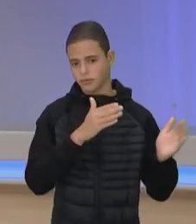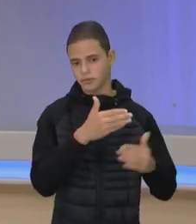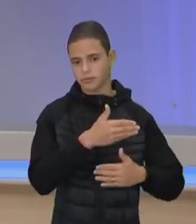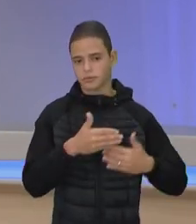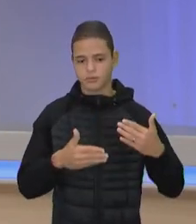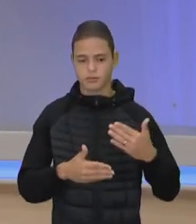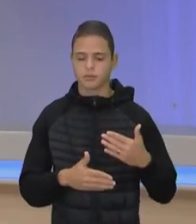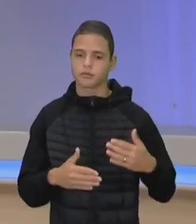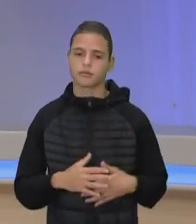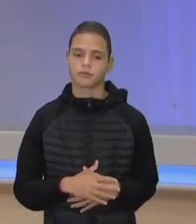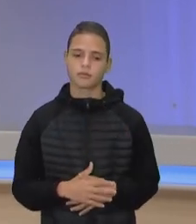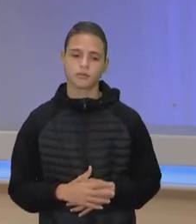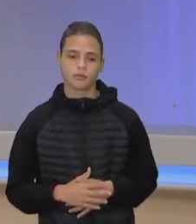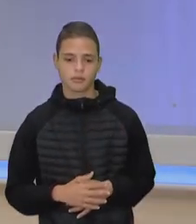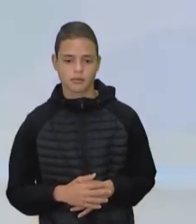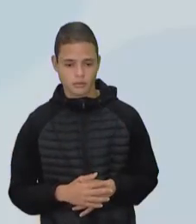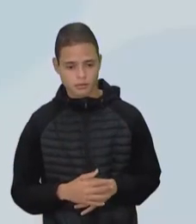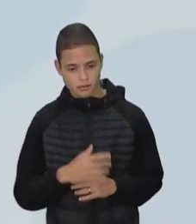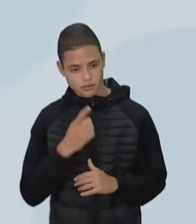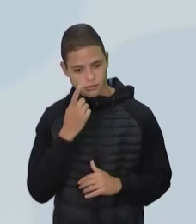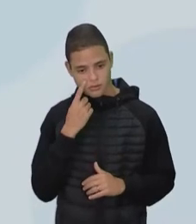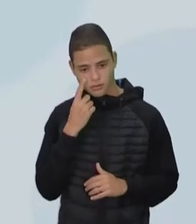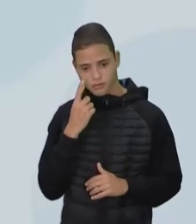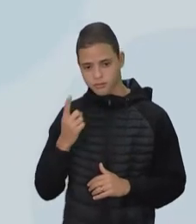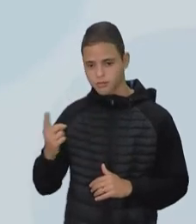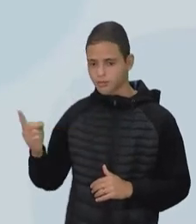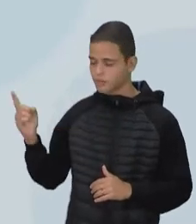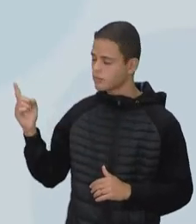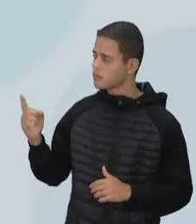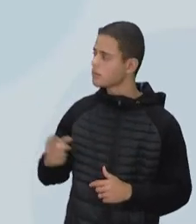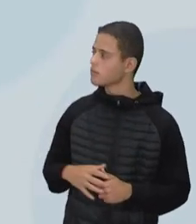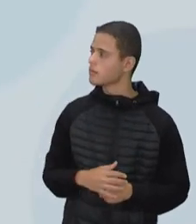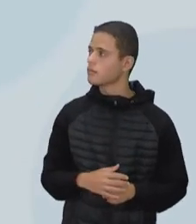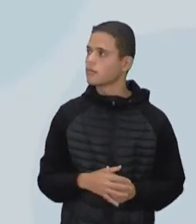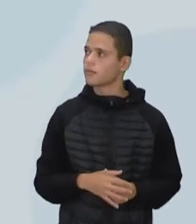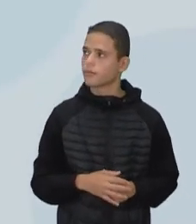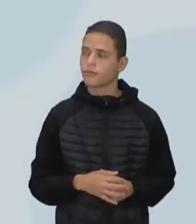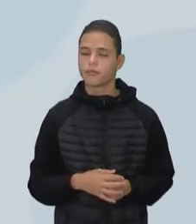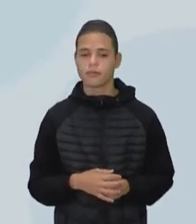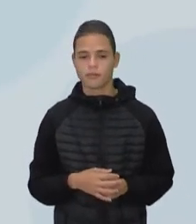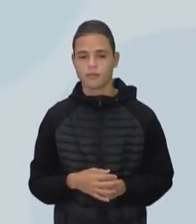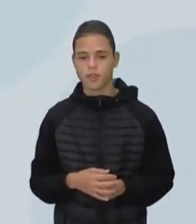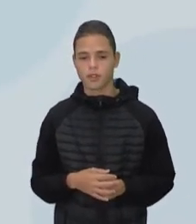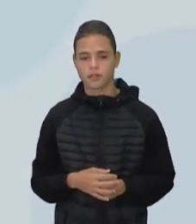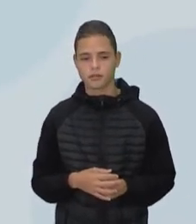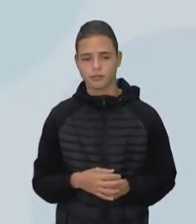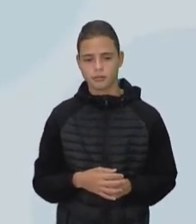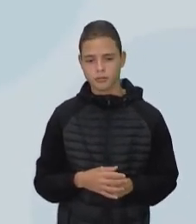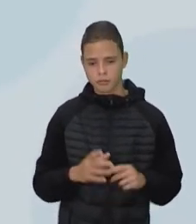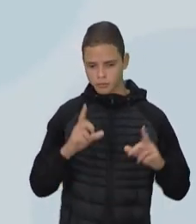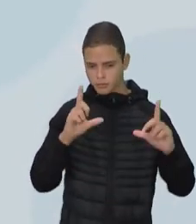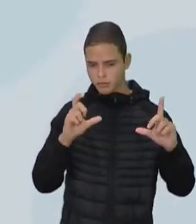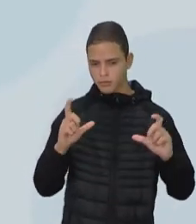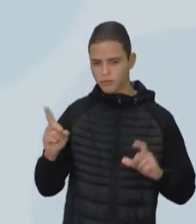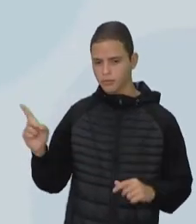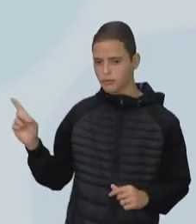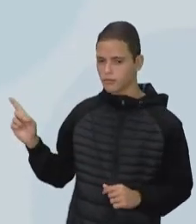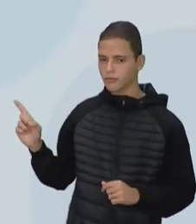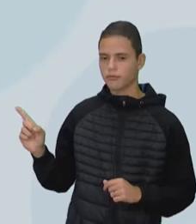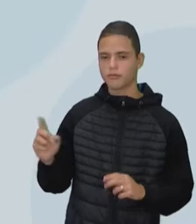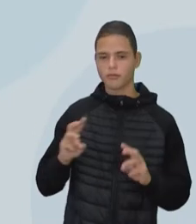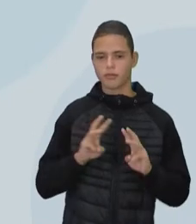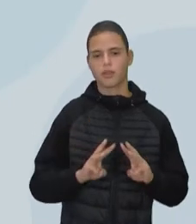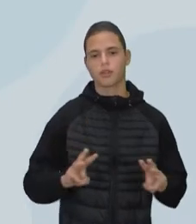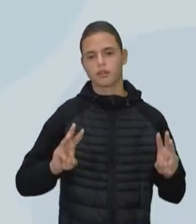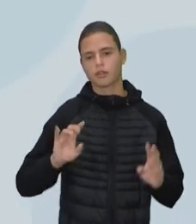agora, tá? Para vocês verem só isso que eu estou falando. A imagem abaixo foi extraída do site do